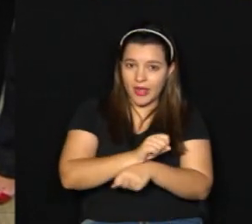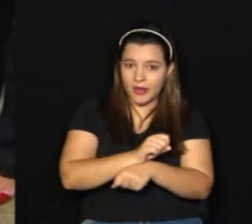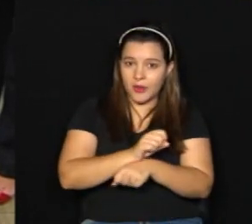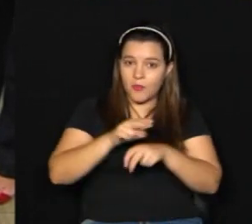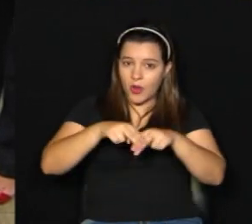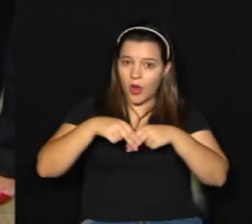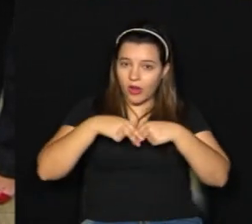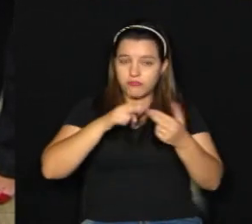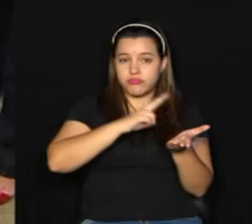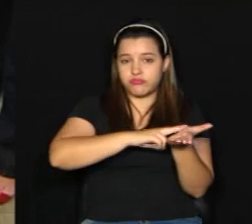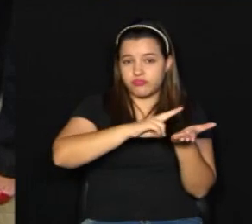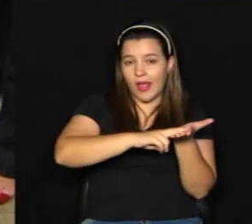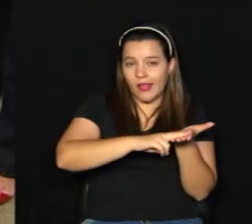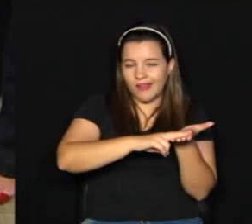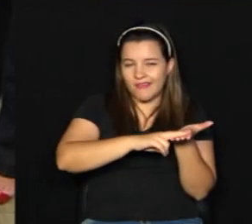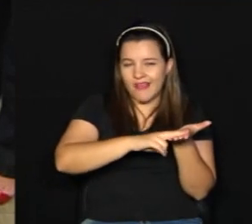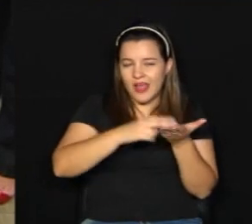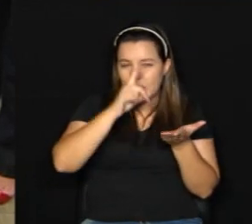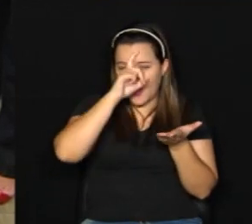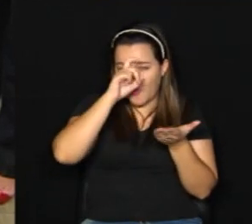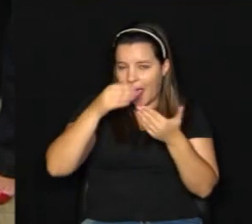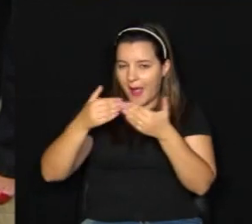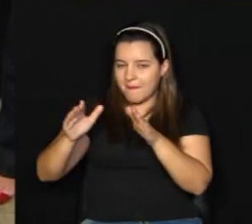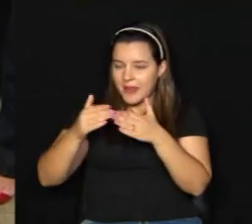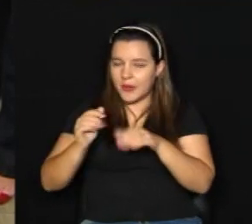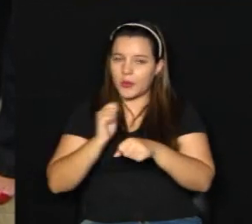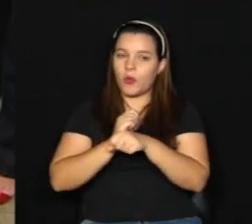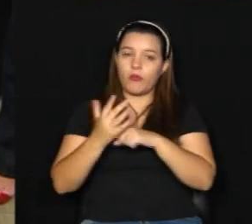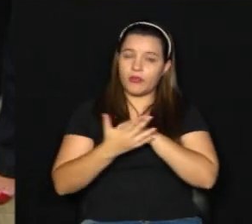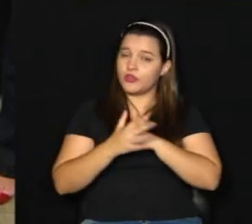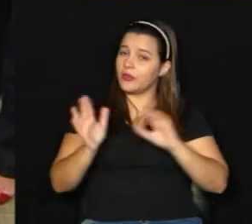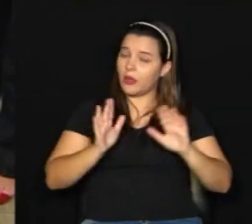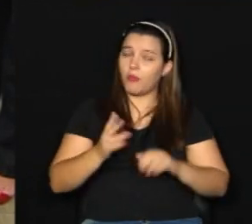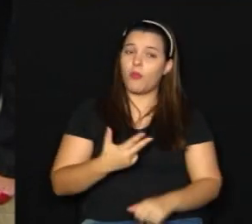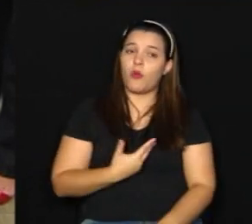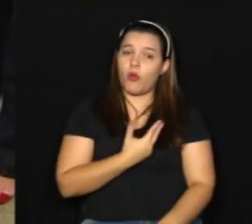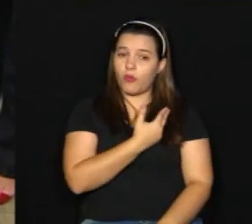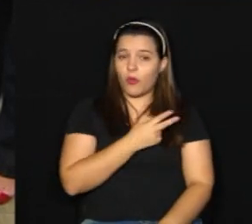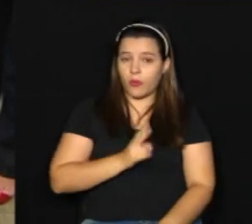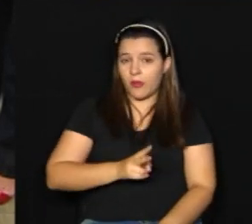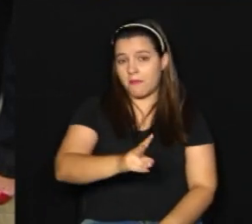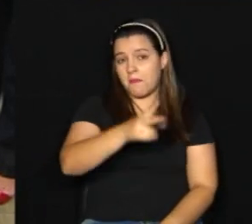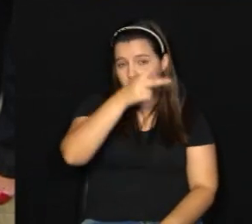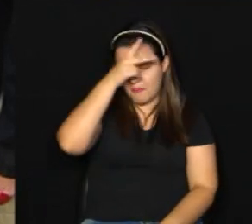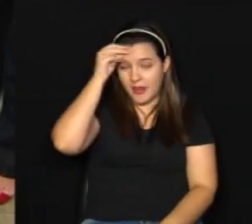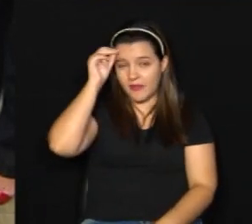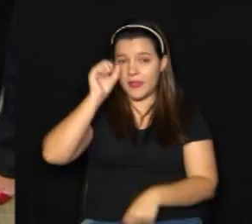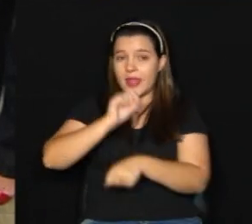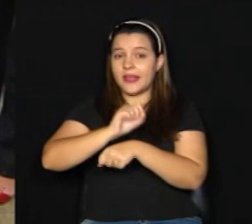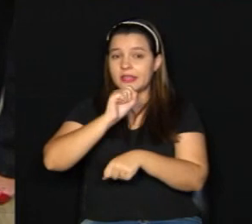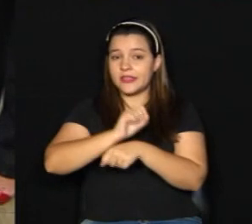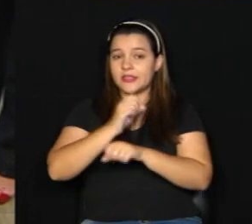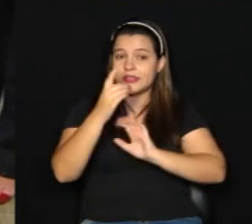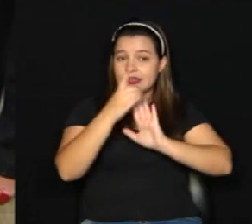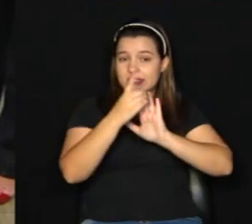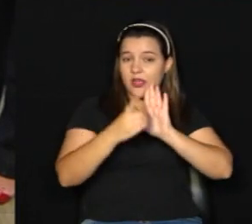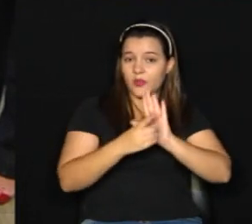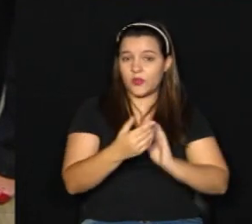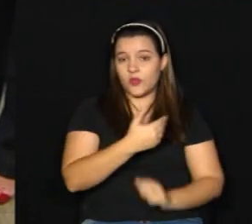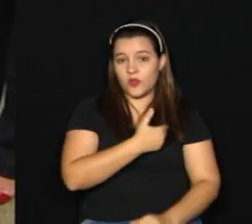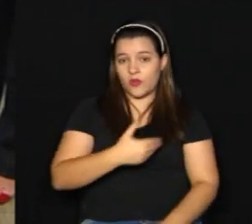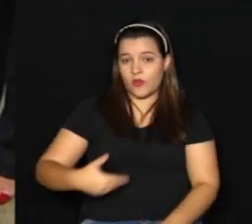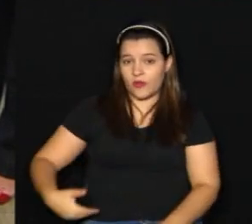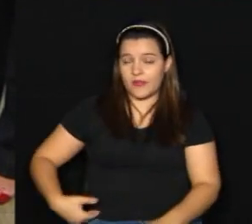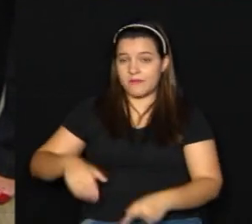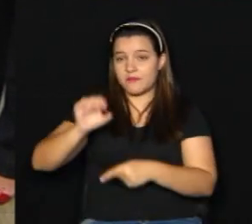essas vagas fiquem para a COVID-19, e, por enquanto, a Prefeitura de Campinas aguarda o decreto do governo do estado